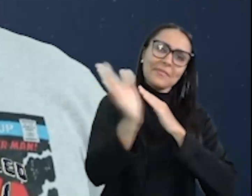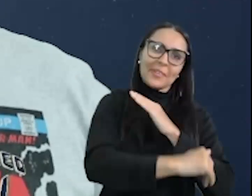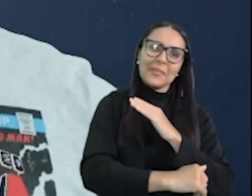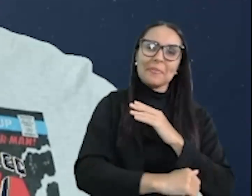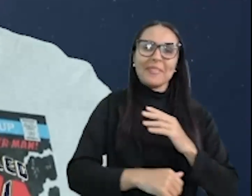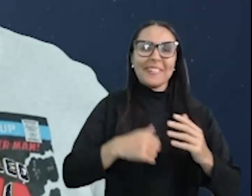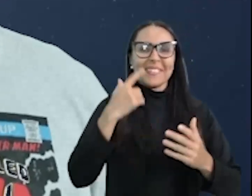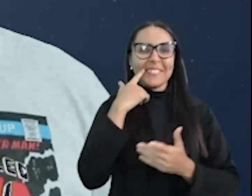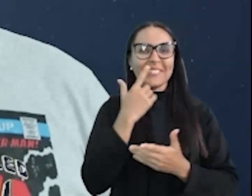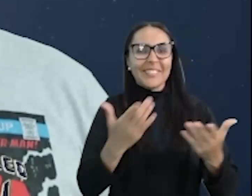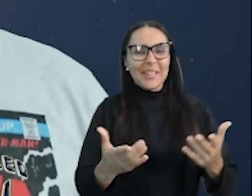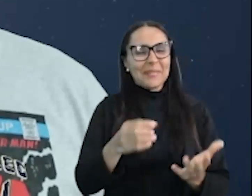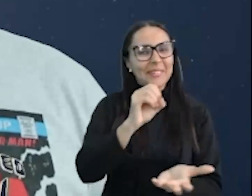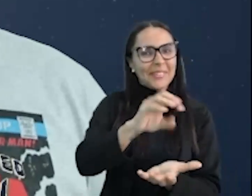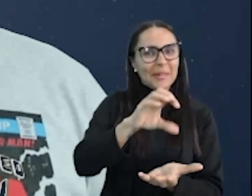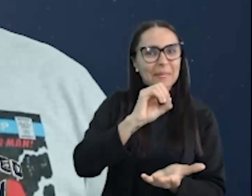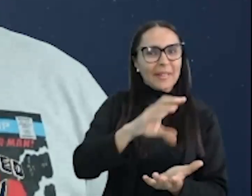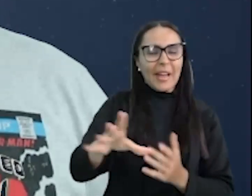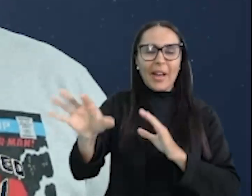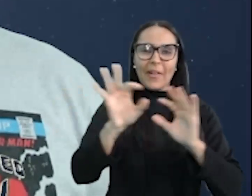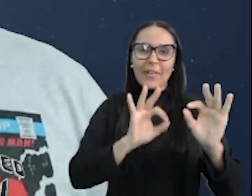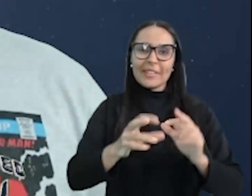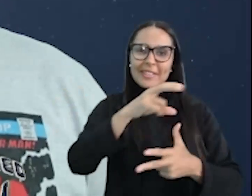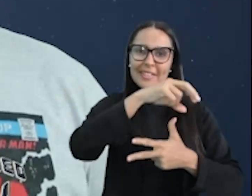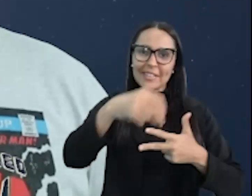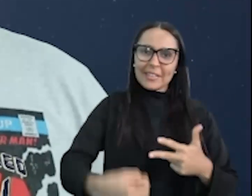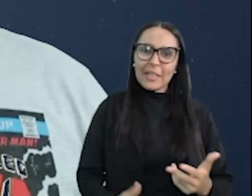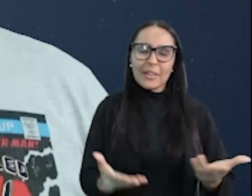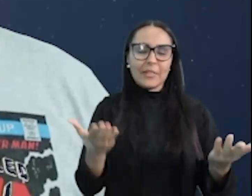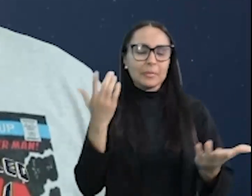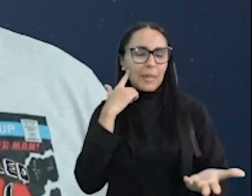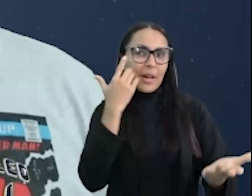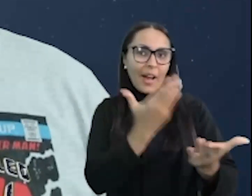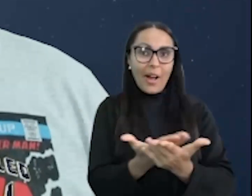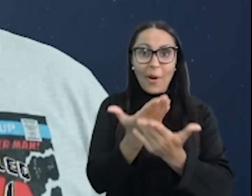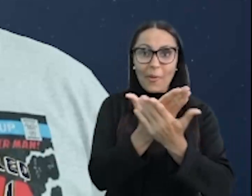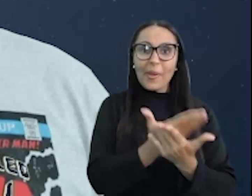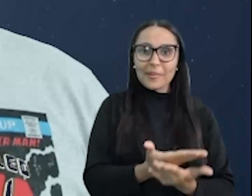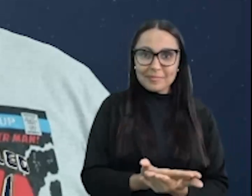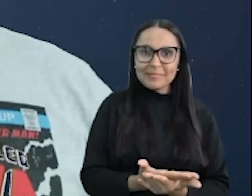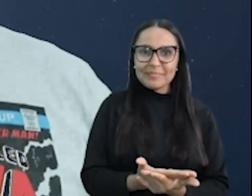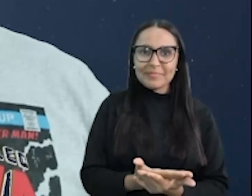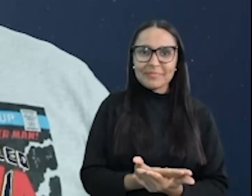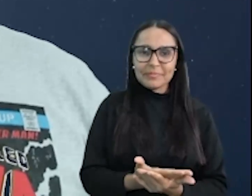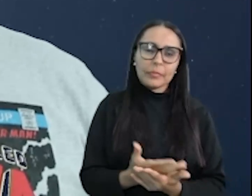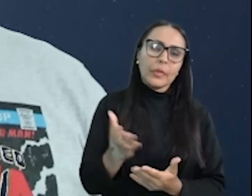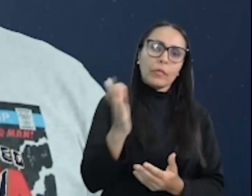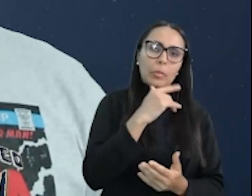e vem comigo, vem com o EducaPE, prepare o Intensivo do Enem para mais essa aula. Vamos começar